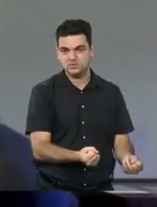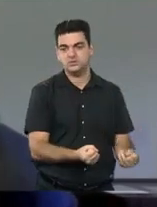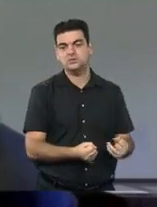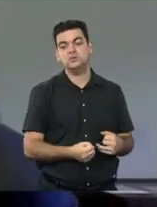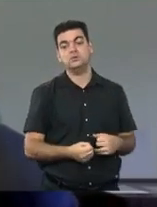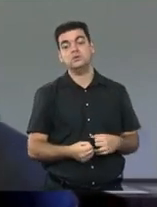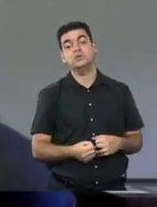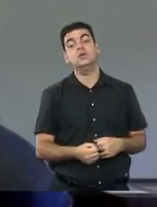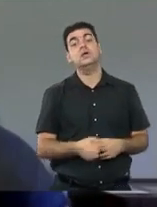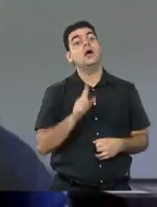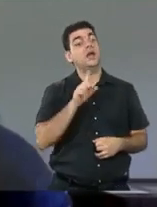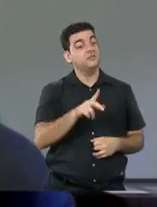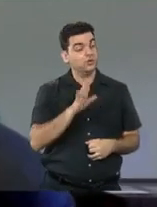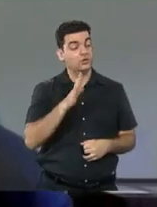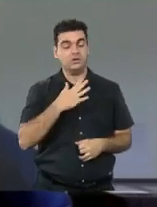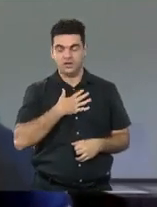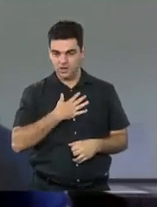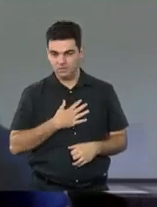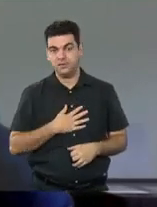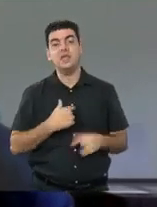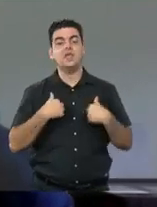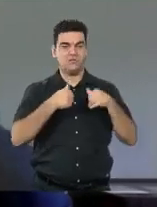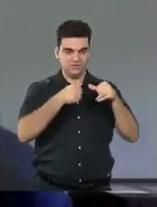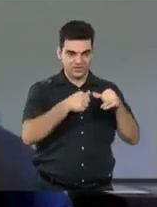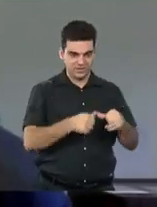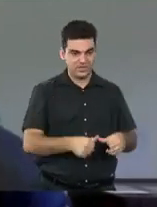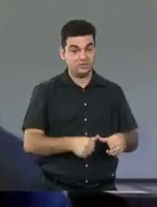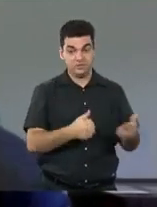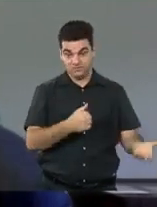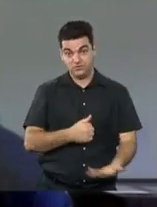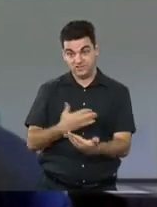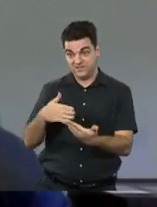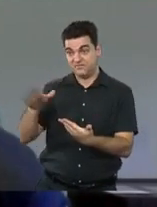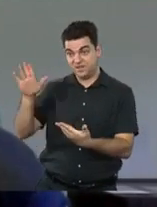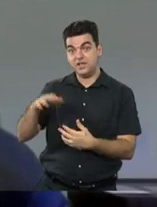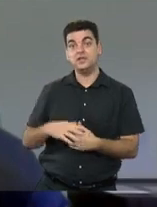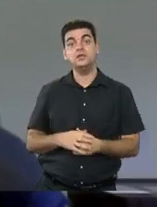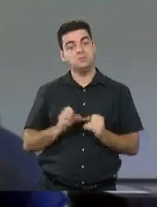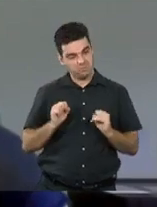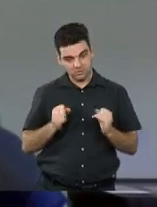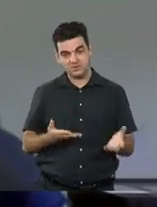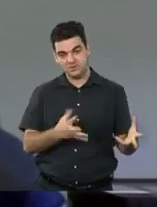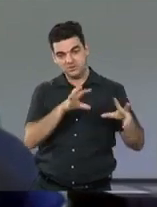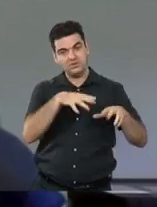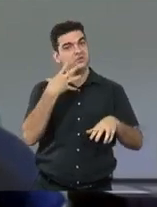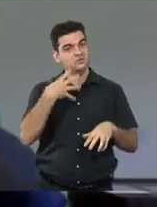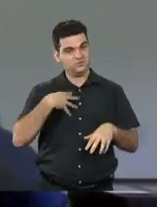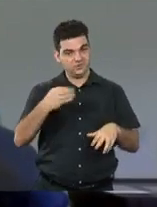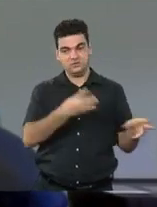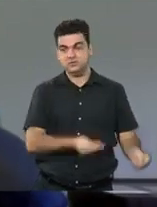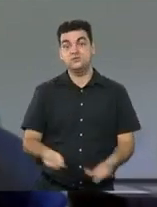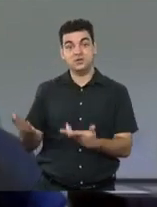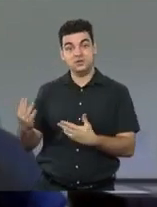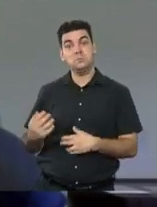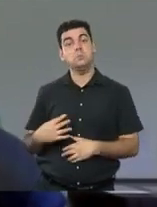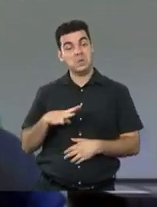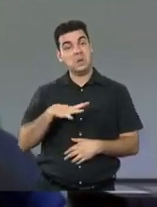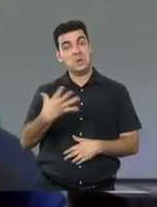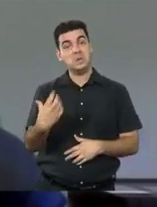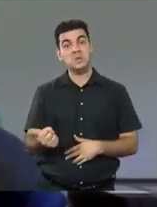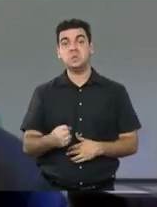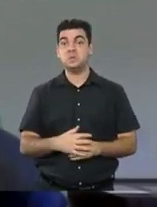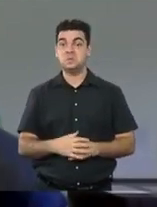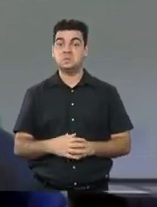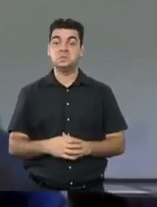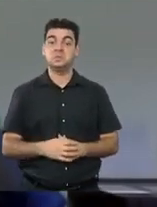ficar aqui, você vai. E aí eu tive essa oportunidade de entrar numa escola. Então, foi um desafio que ela colocou